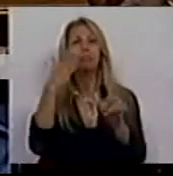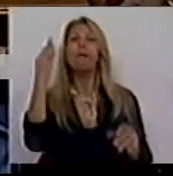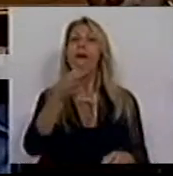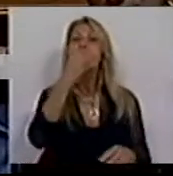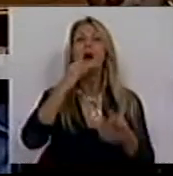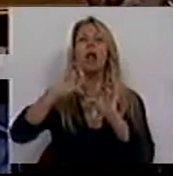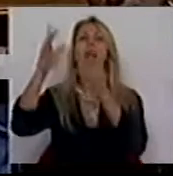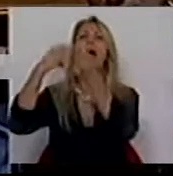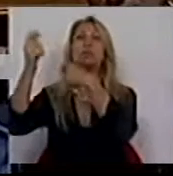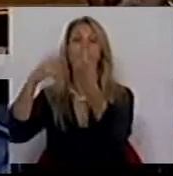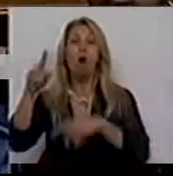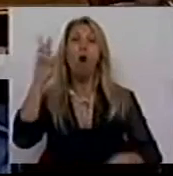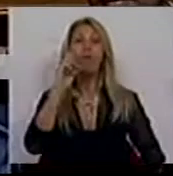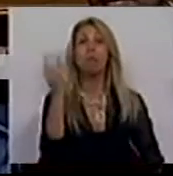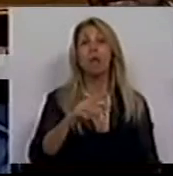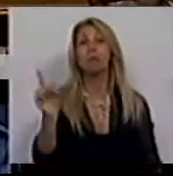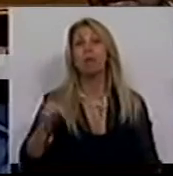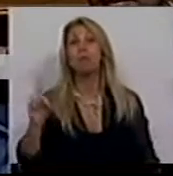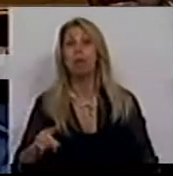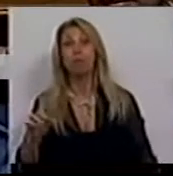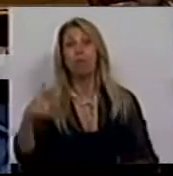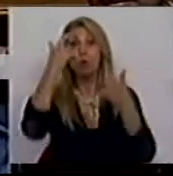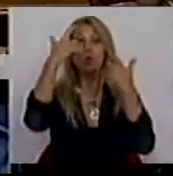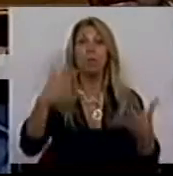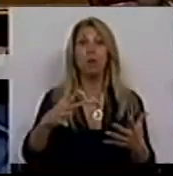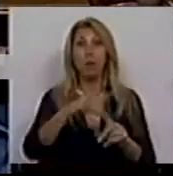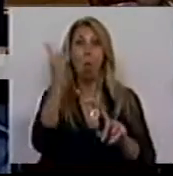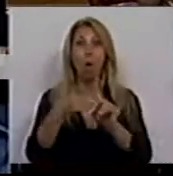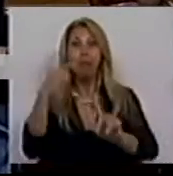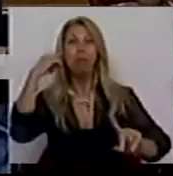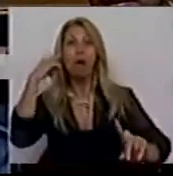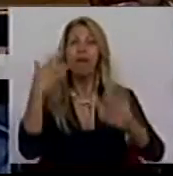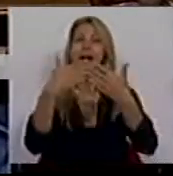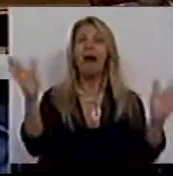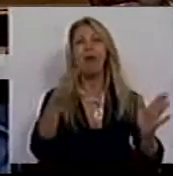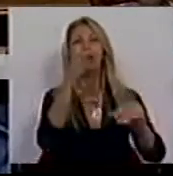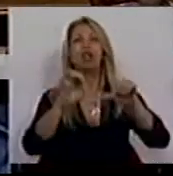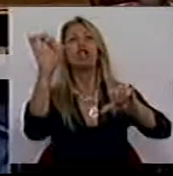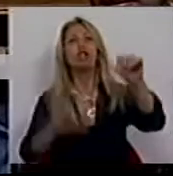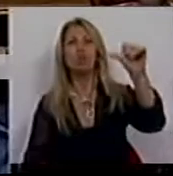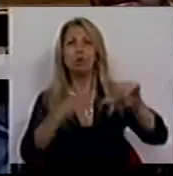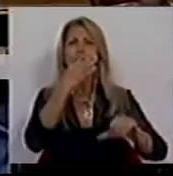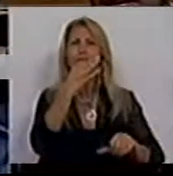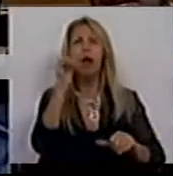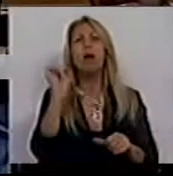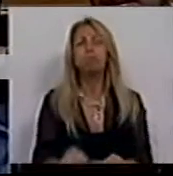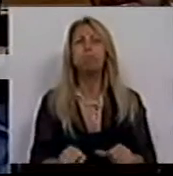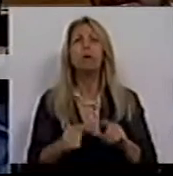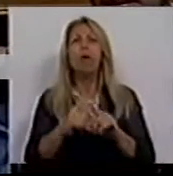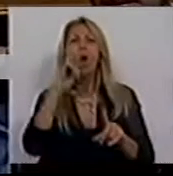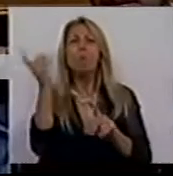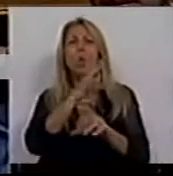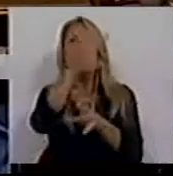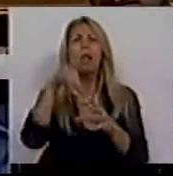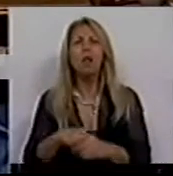ouvimos várias vezes. Qual não é a nossa surpresa quando passado um ano vemos abrir o discurso com a procura interna. Também não se percebe